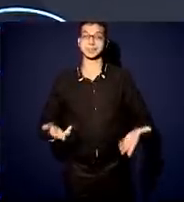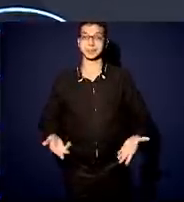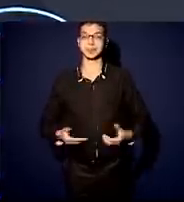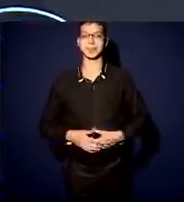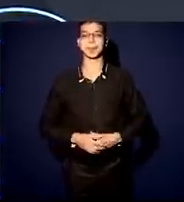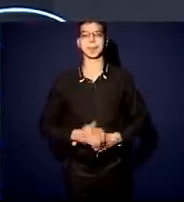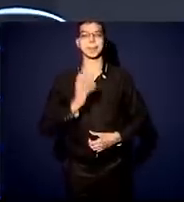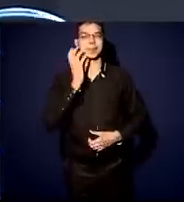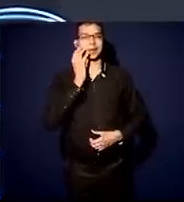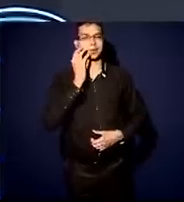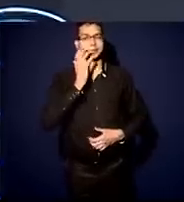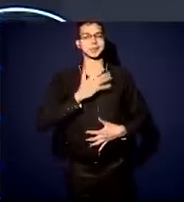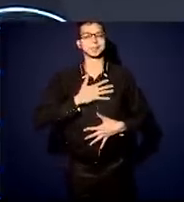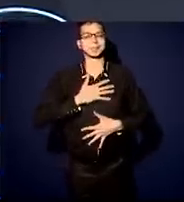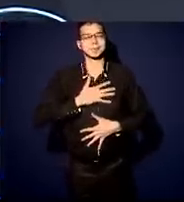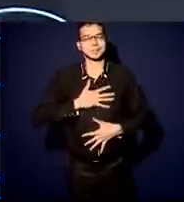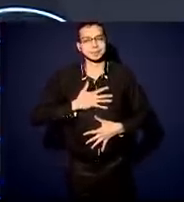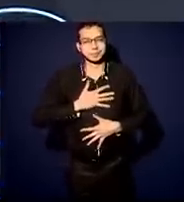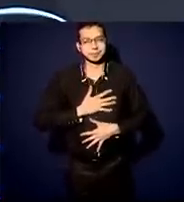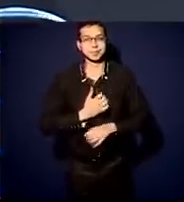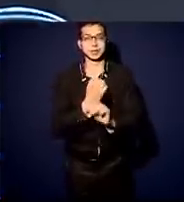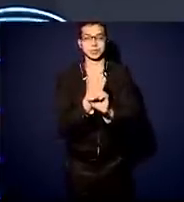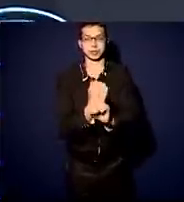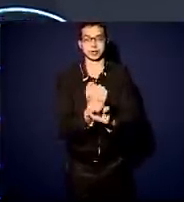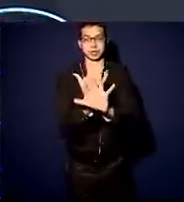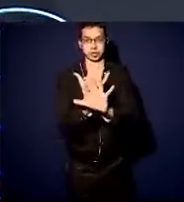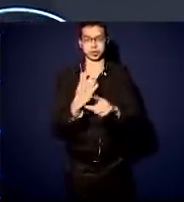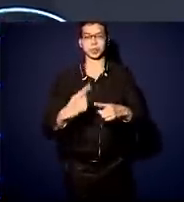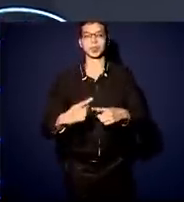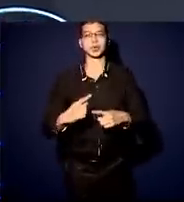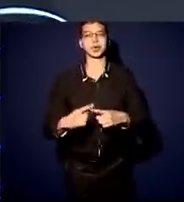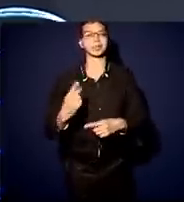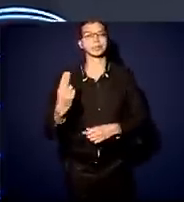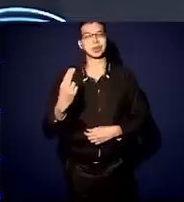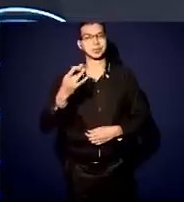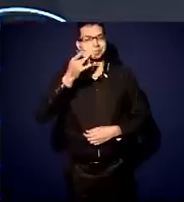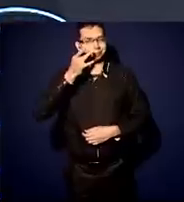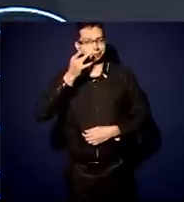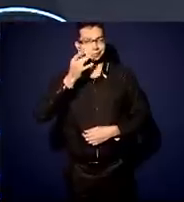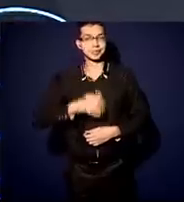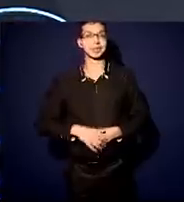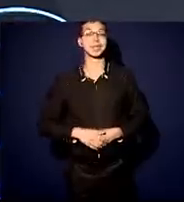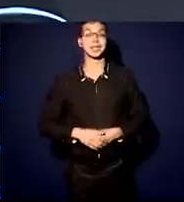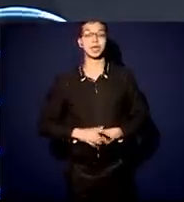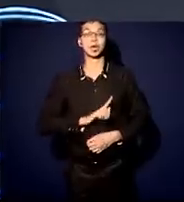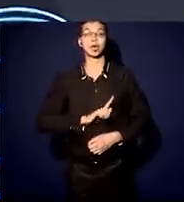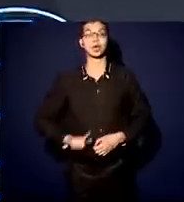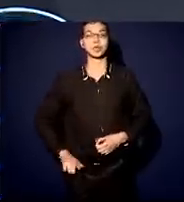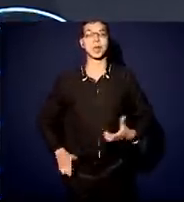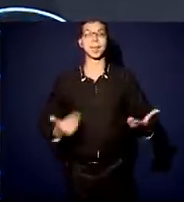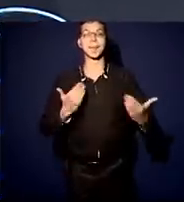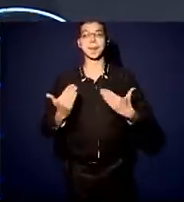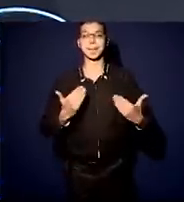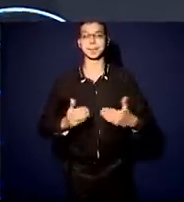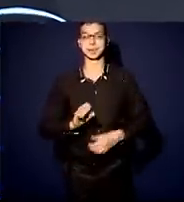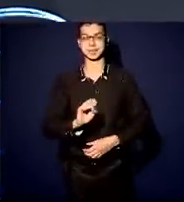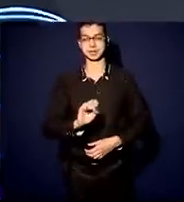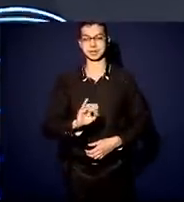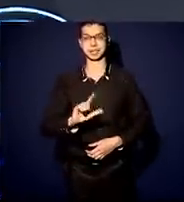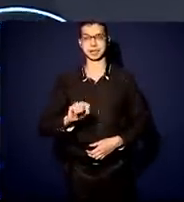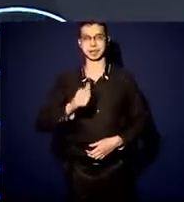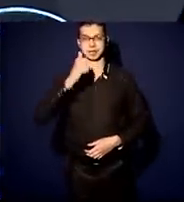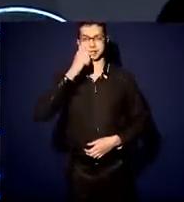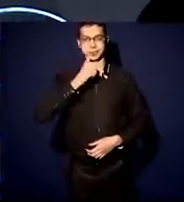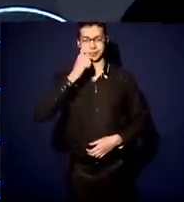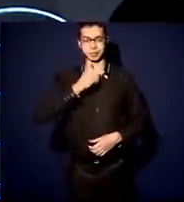igualmente um prazer recebê-lo por vídeo. E, para debater com os governadores, a jornalista Sila vai estar aqui conosco. Um